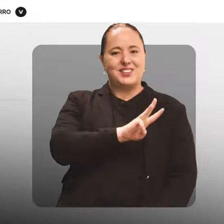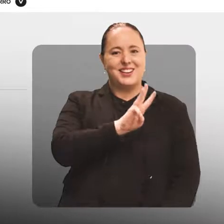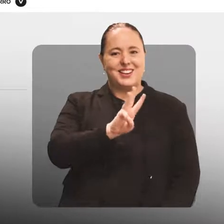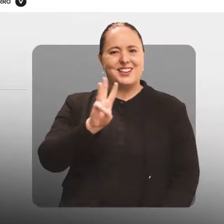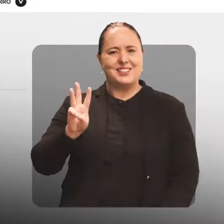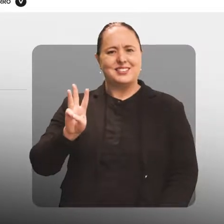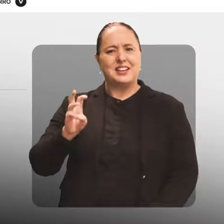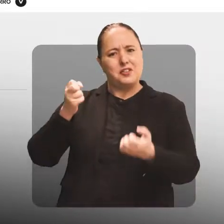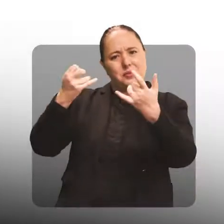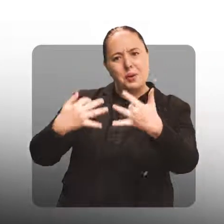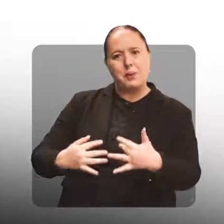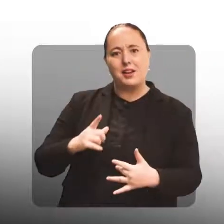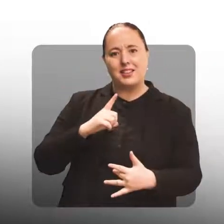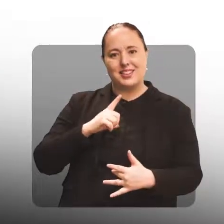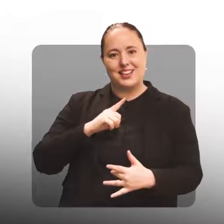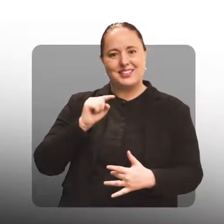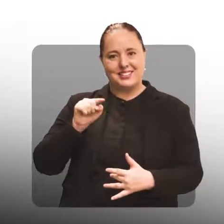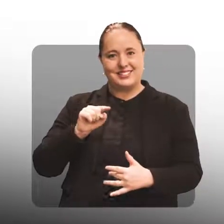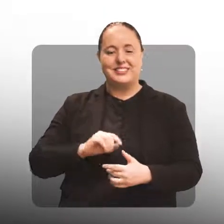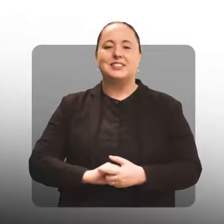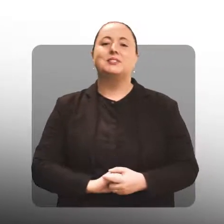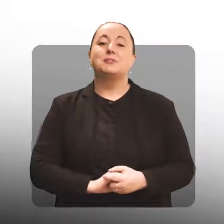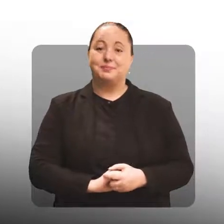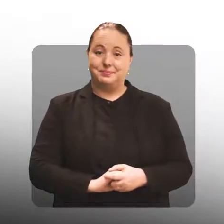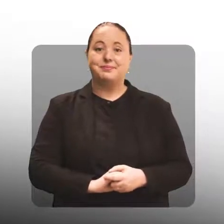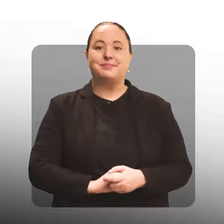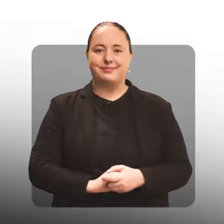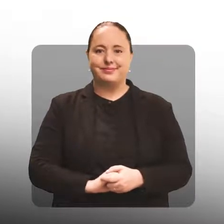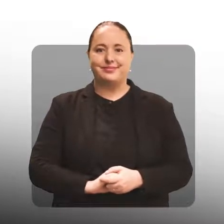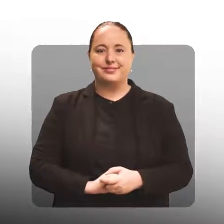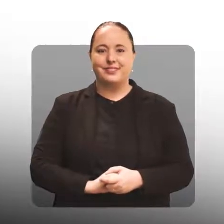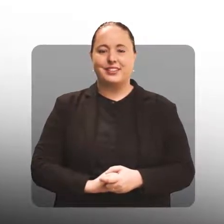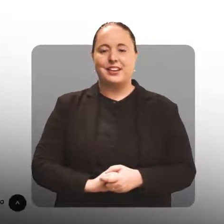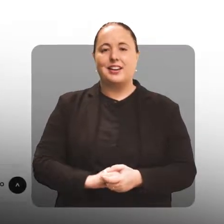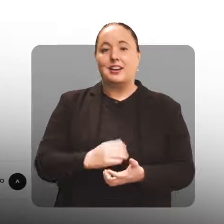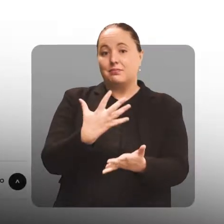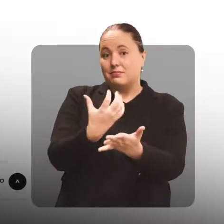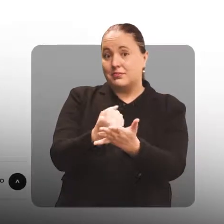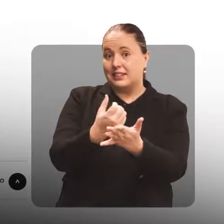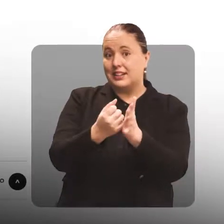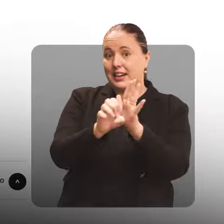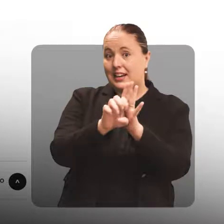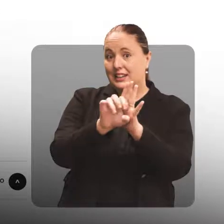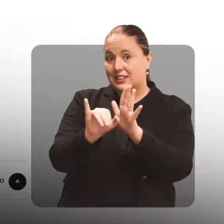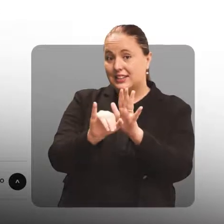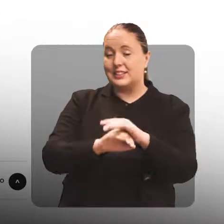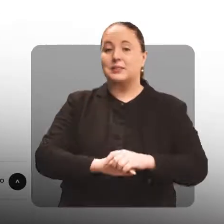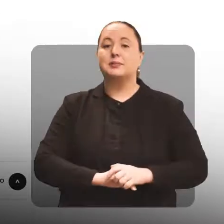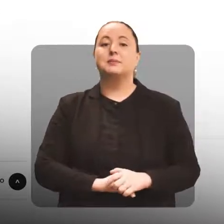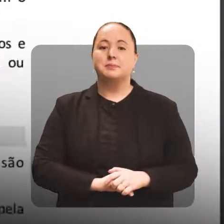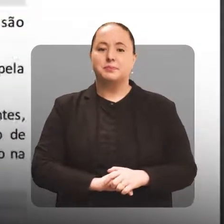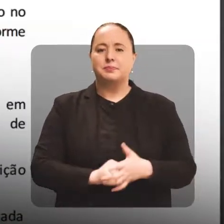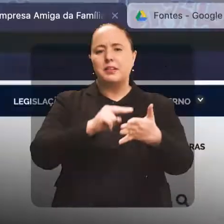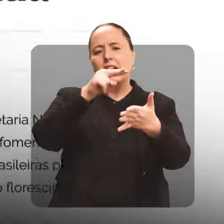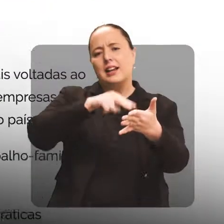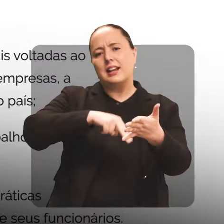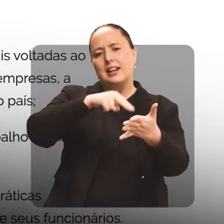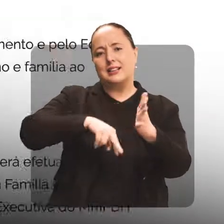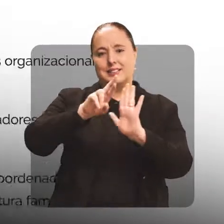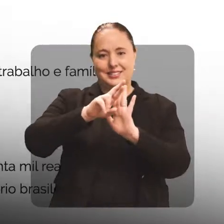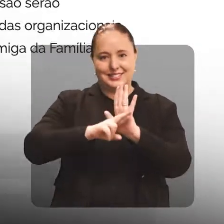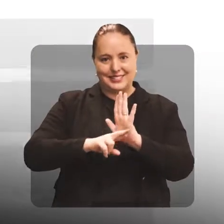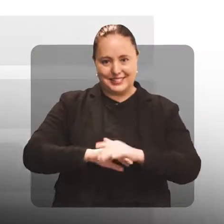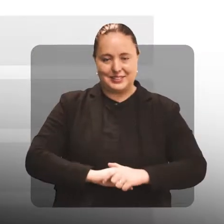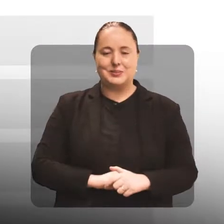Selo Empresa Amiga da Família que aparece na sua tela. Faça o download do edital, leia o